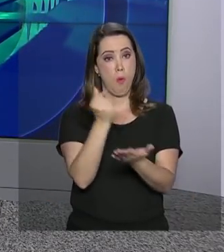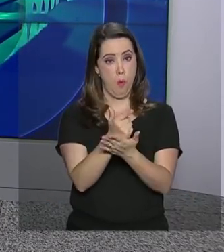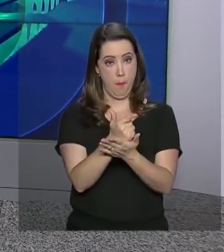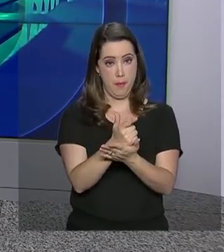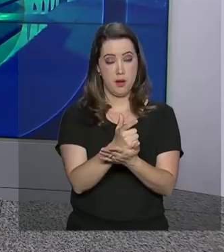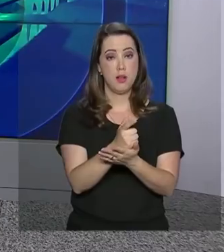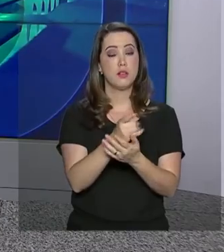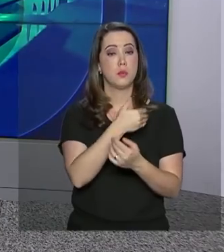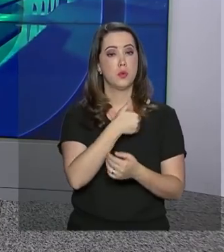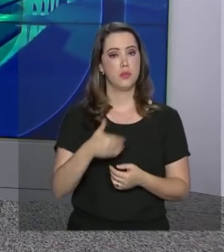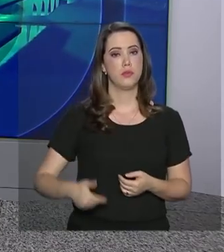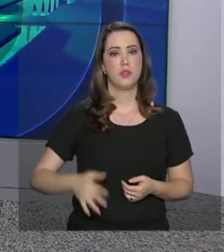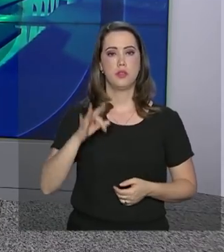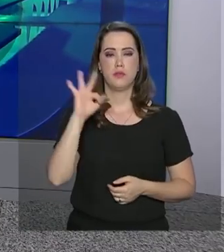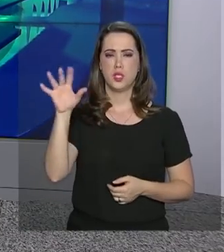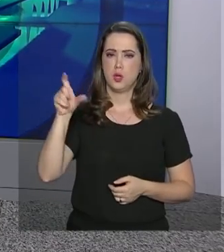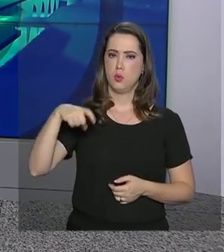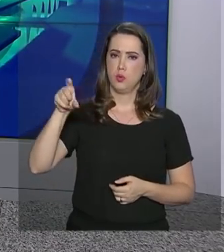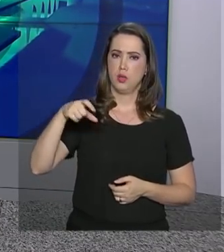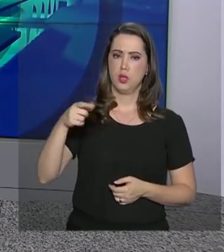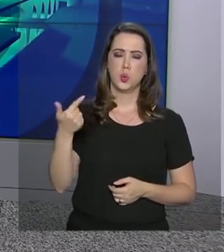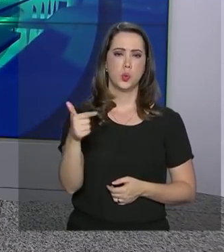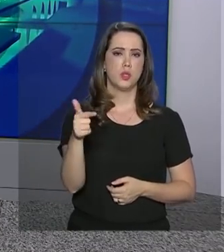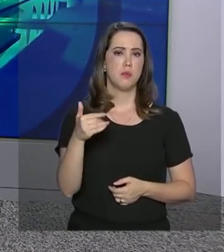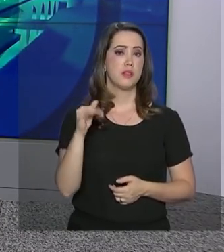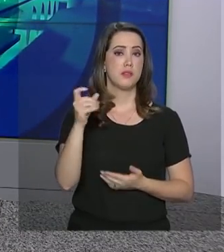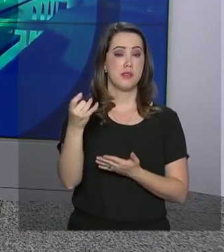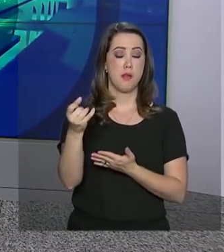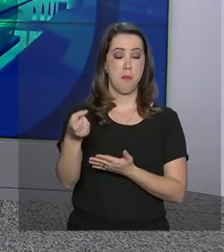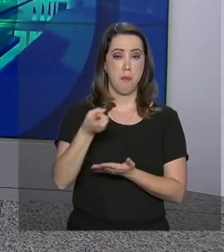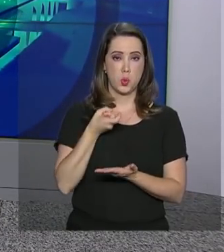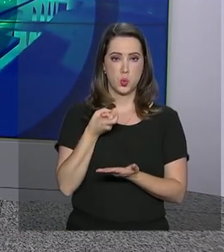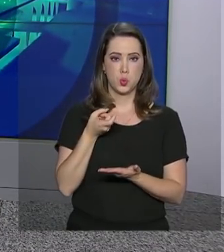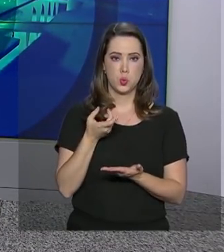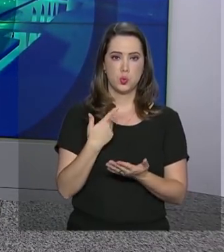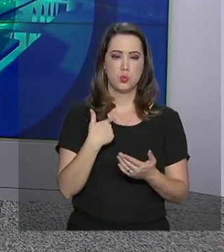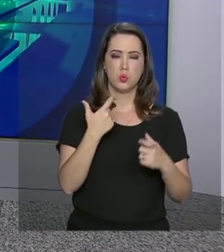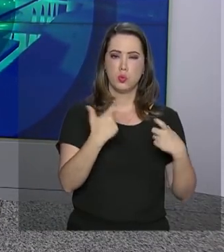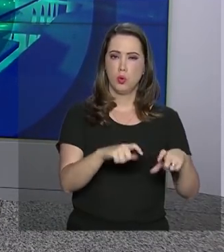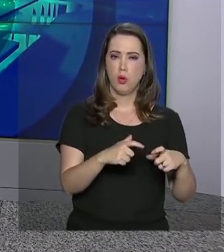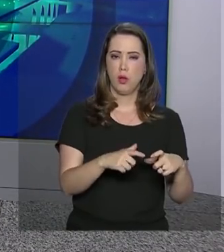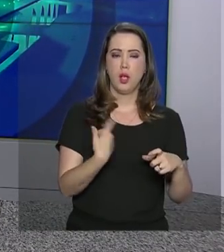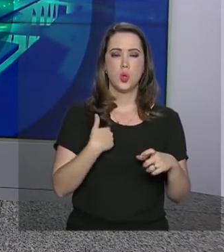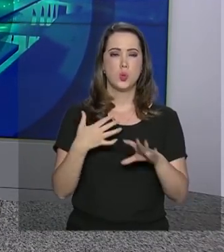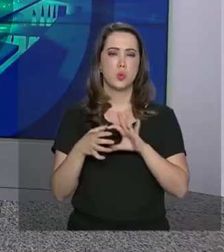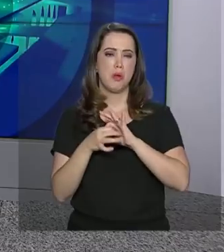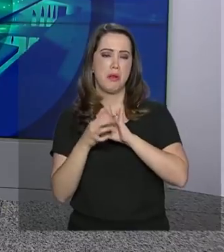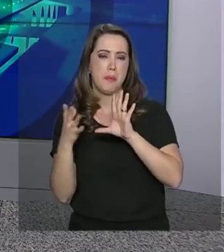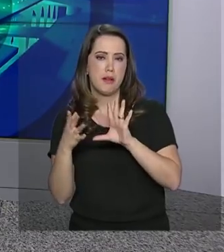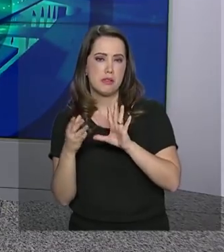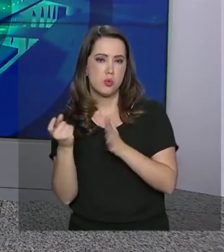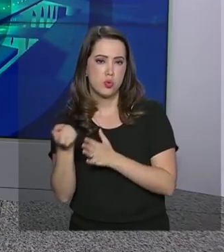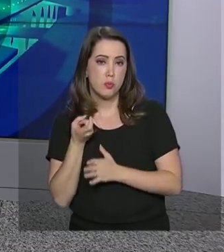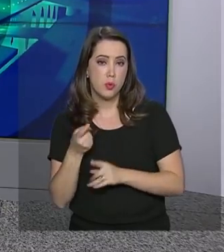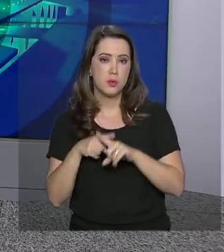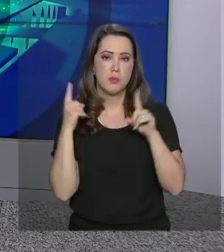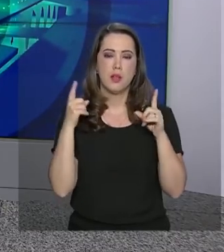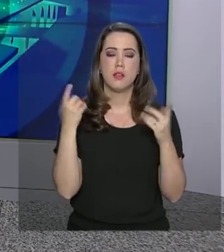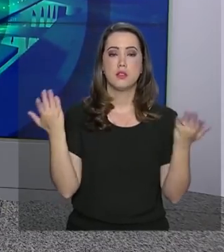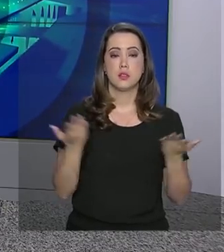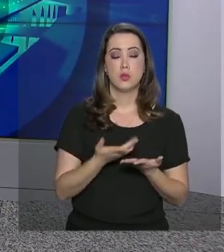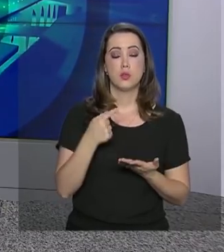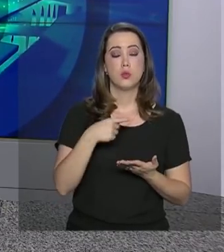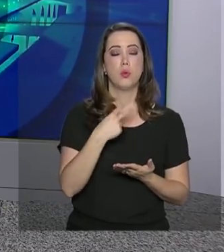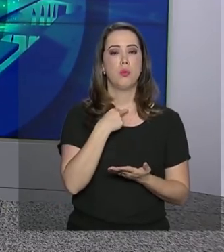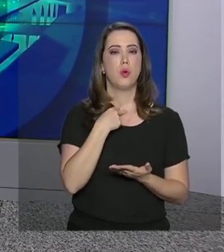cartão corporativo não vão mais reter impostos na fonte. A dispensa não significa isenção, mas que o pagamento não será antecipado